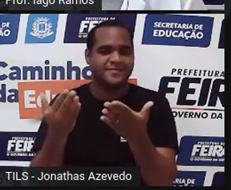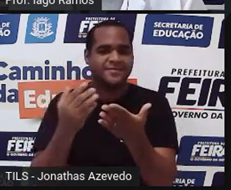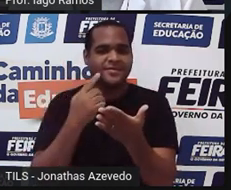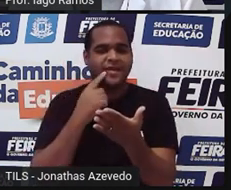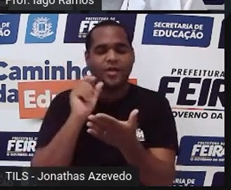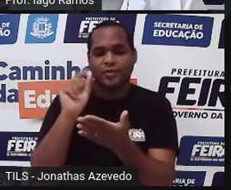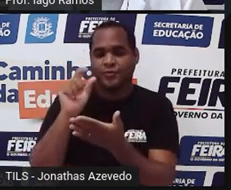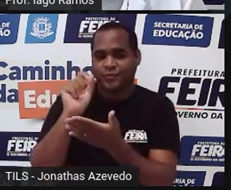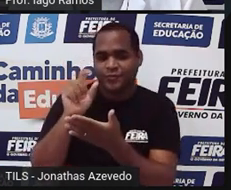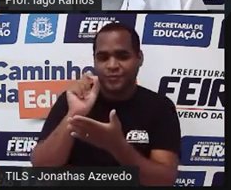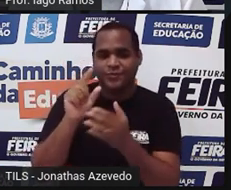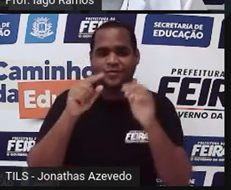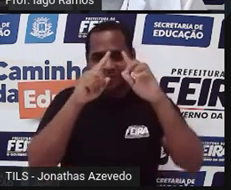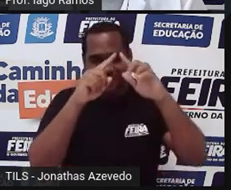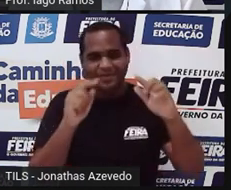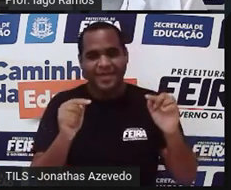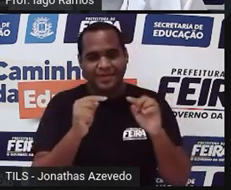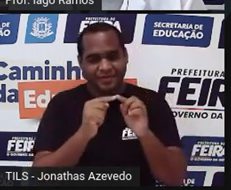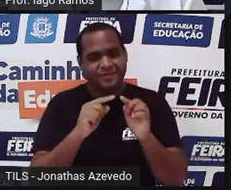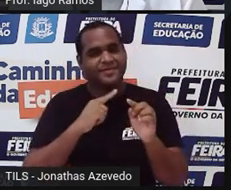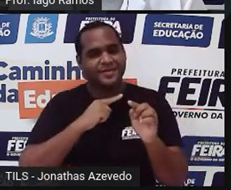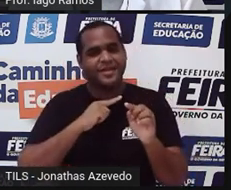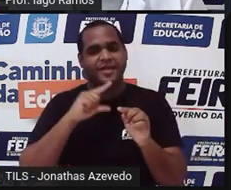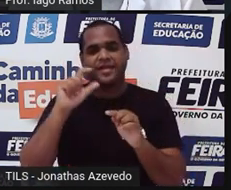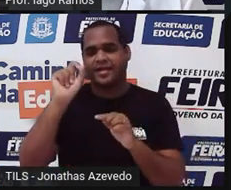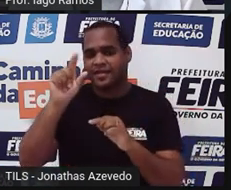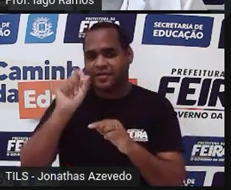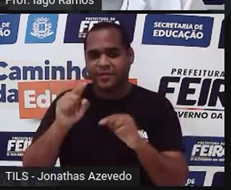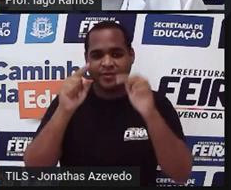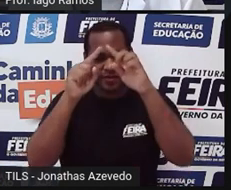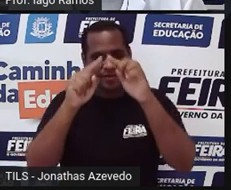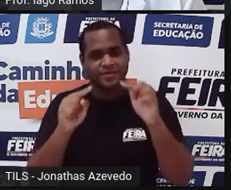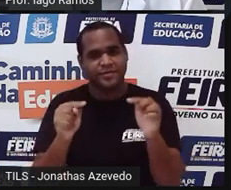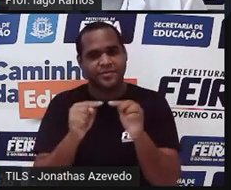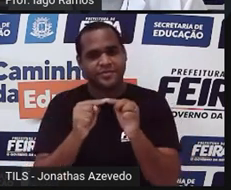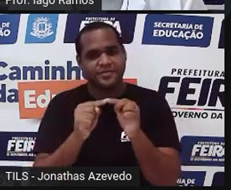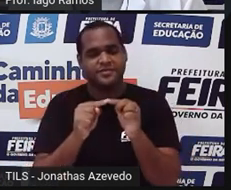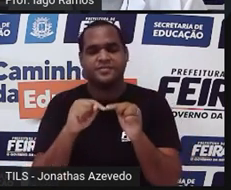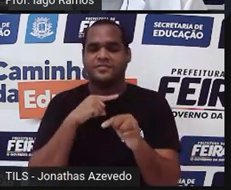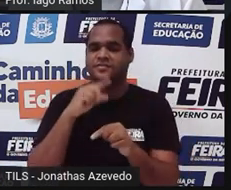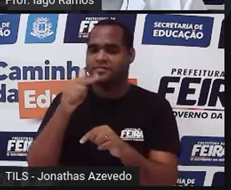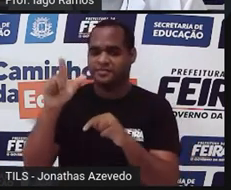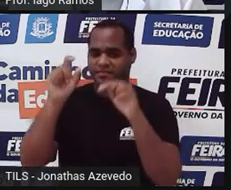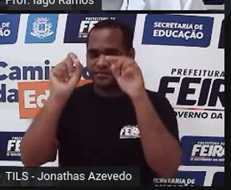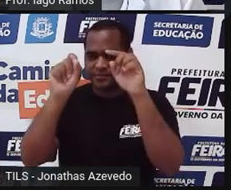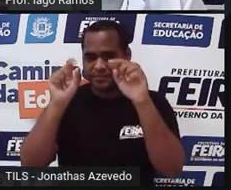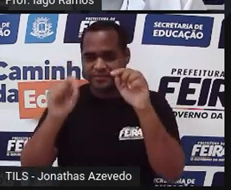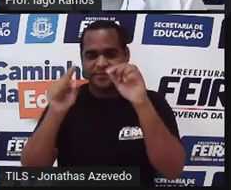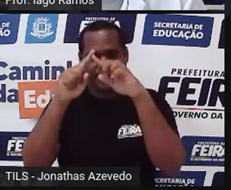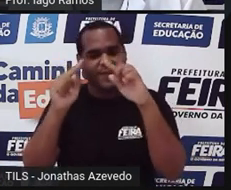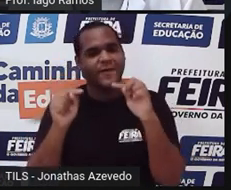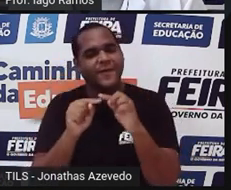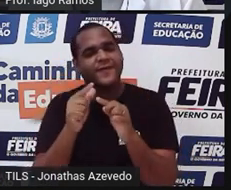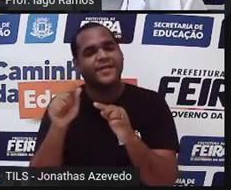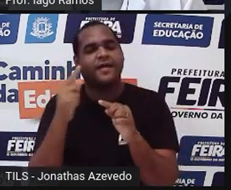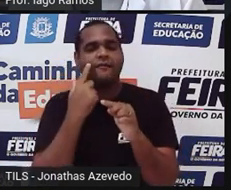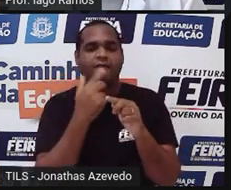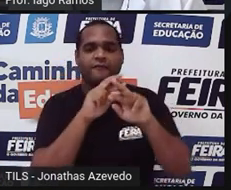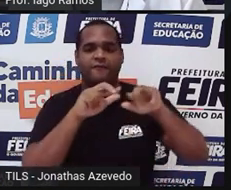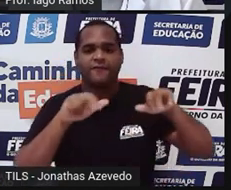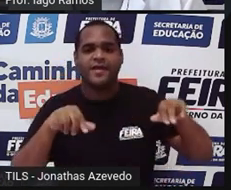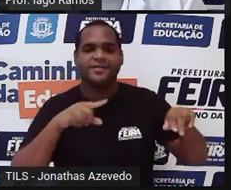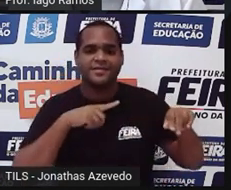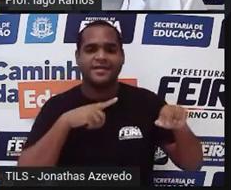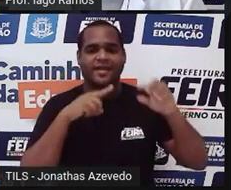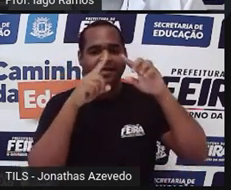Temos um triângulo aqui. Olha só. Outro triângulo aqui. Outro triângulo aqui. Temos vários triângulos aqui,